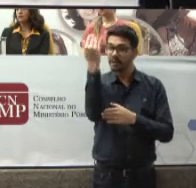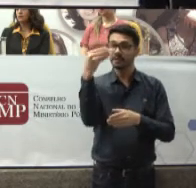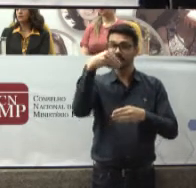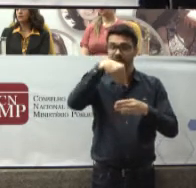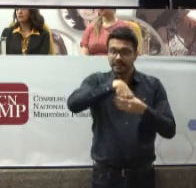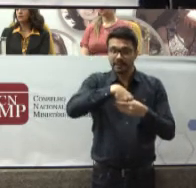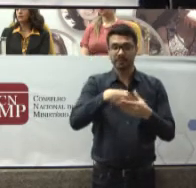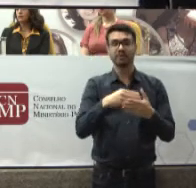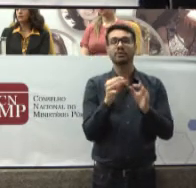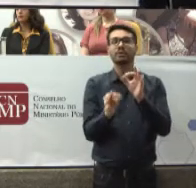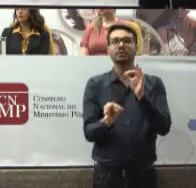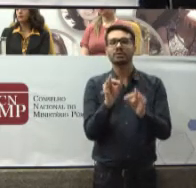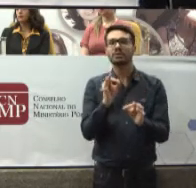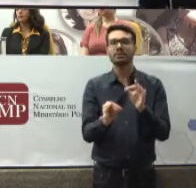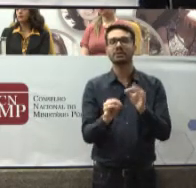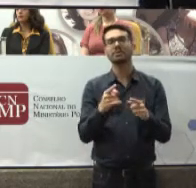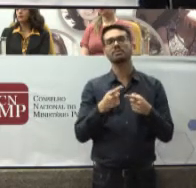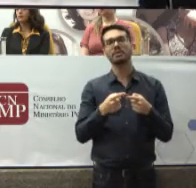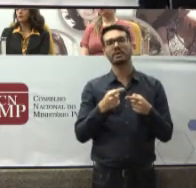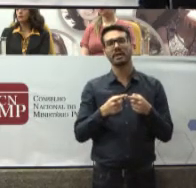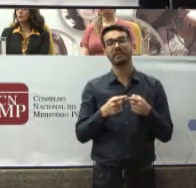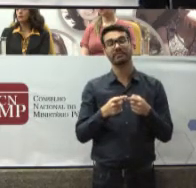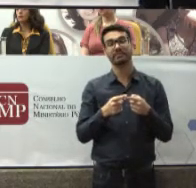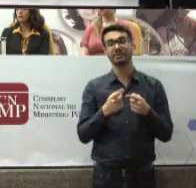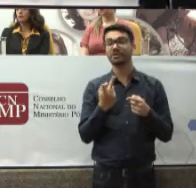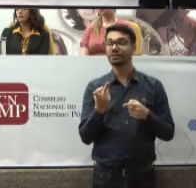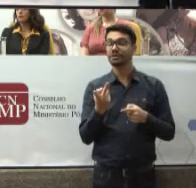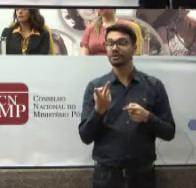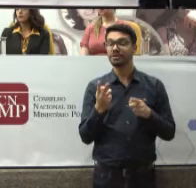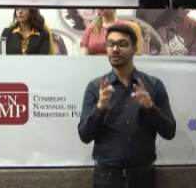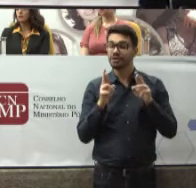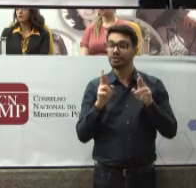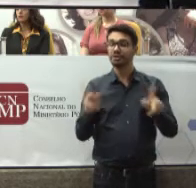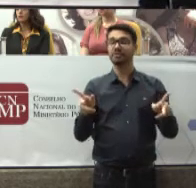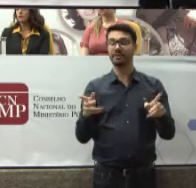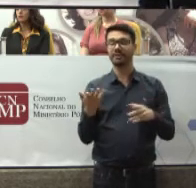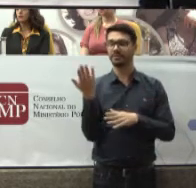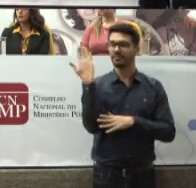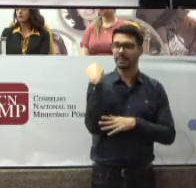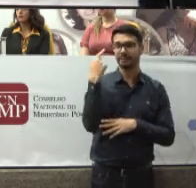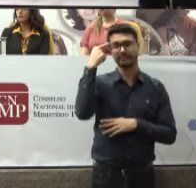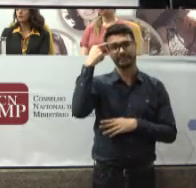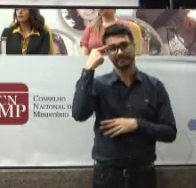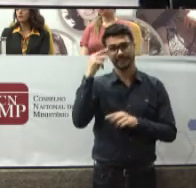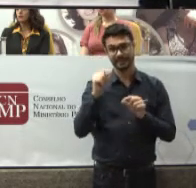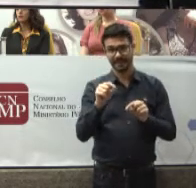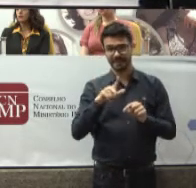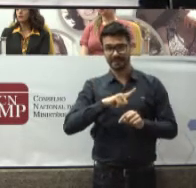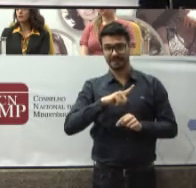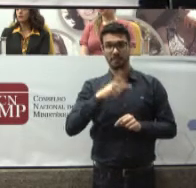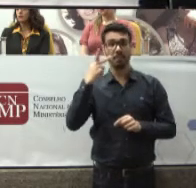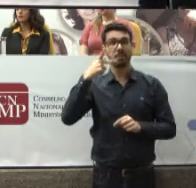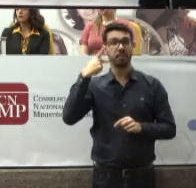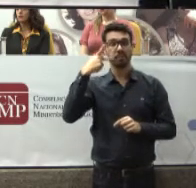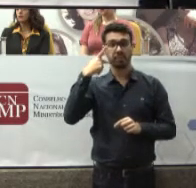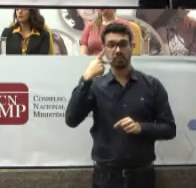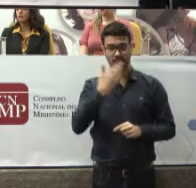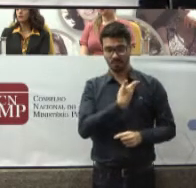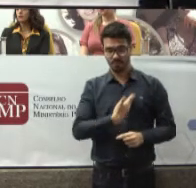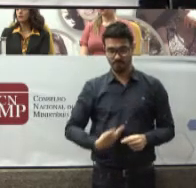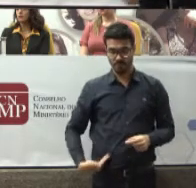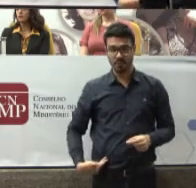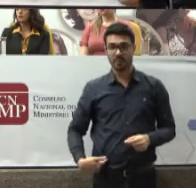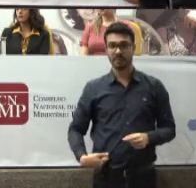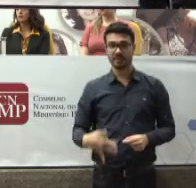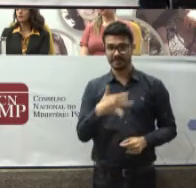justiça Porque ao contrário do que se esperava De que houvesse uma política pública de saúde no